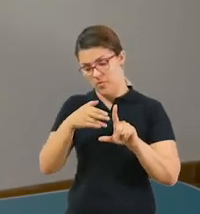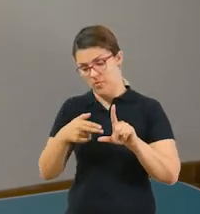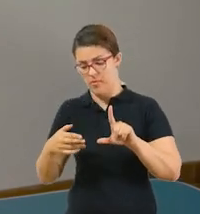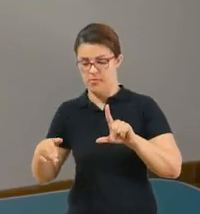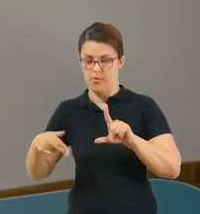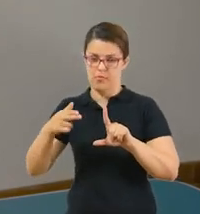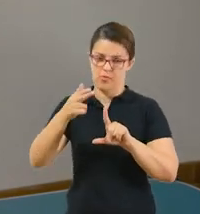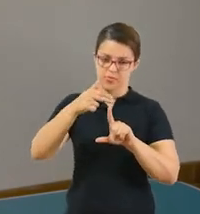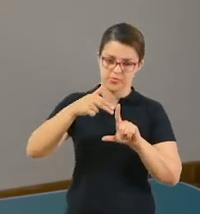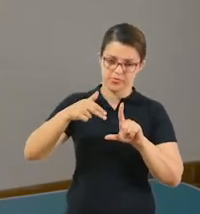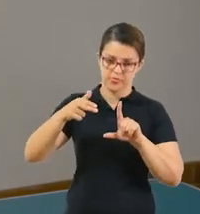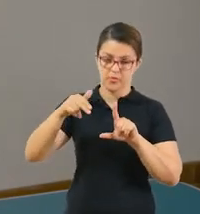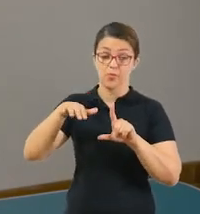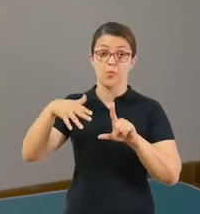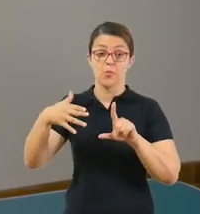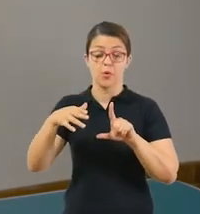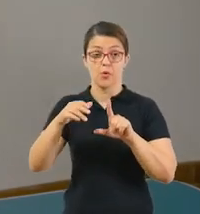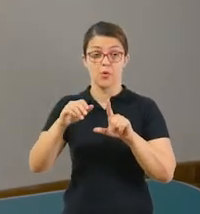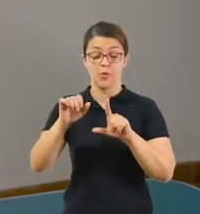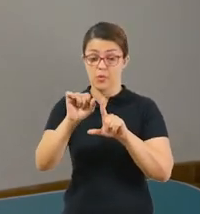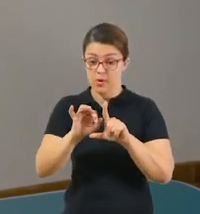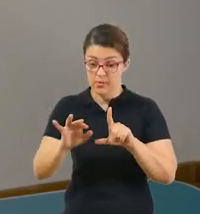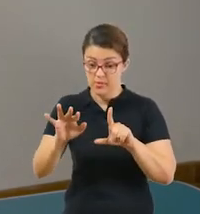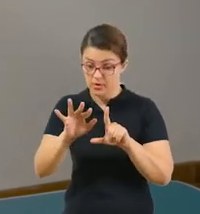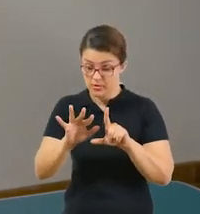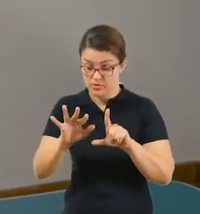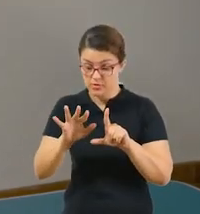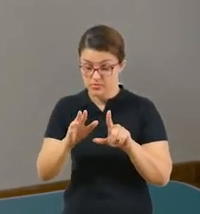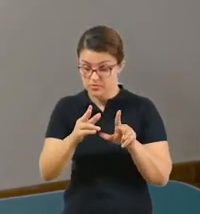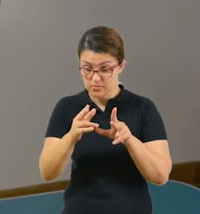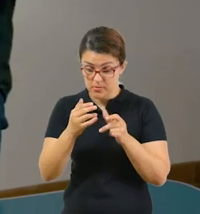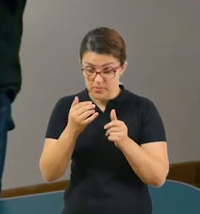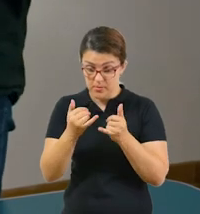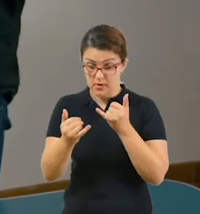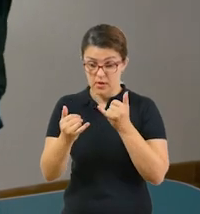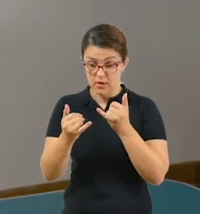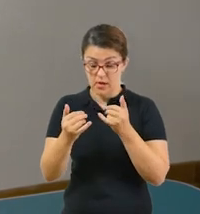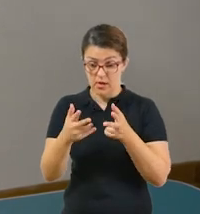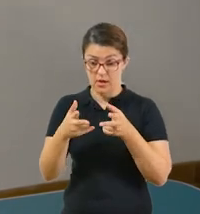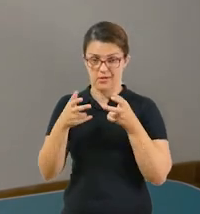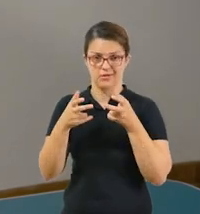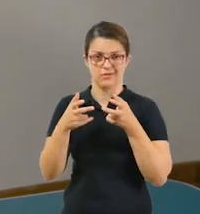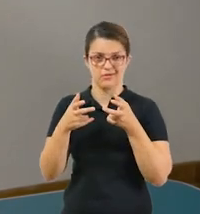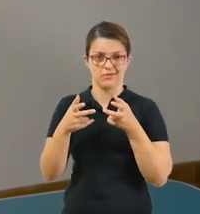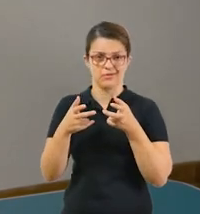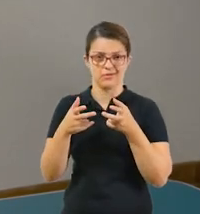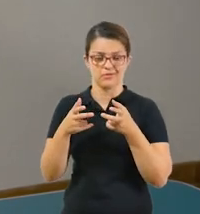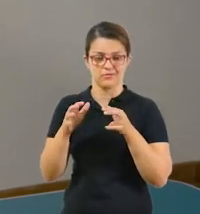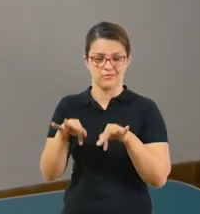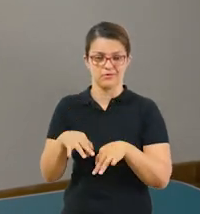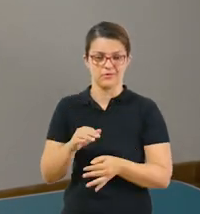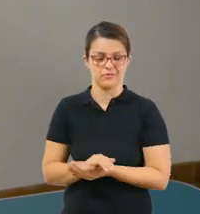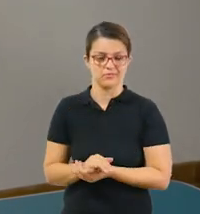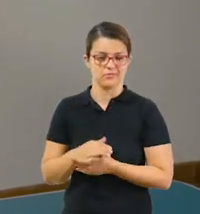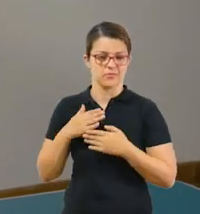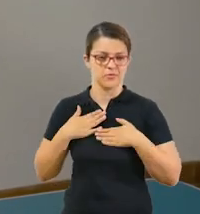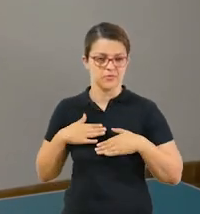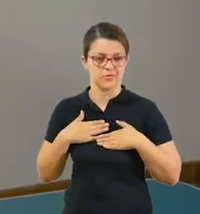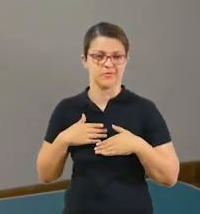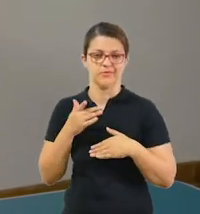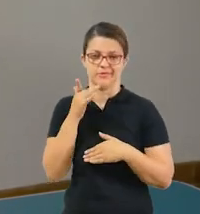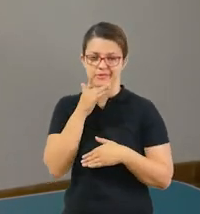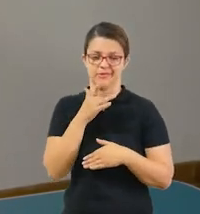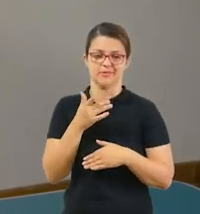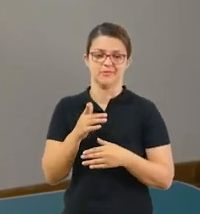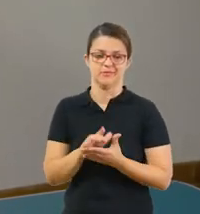mostrar para vocês qual é a imagem que aparece no final, tudo bem? É muito gostoso, é muito tranquilo e são sempre multiplicações pequenininhas